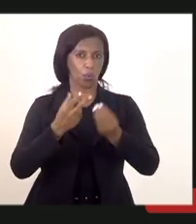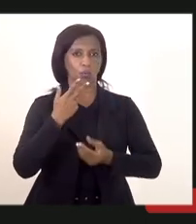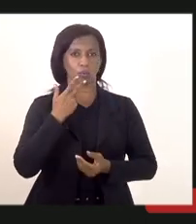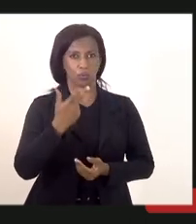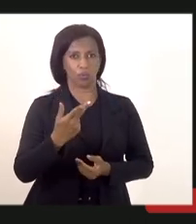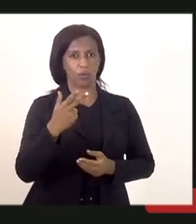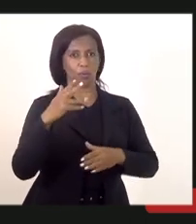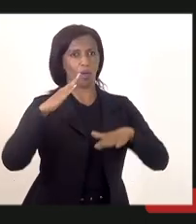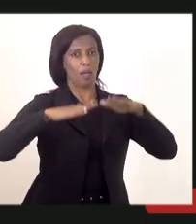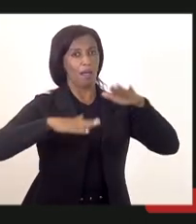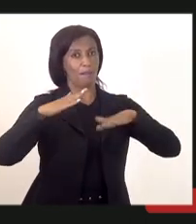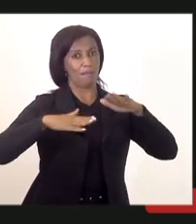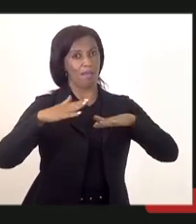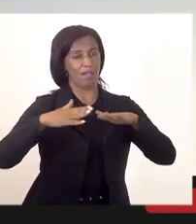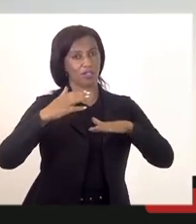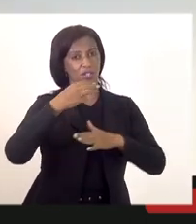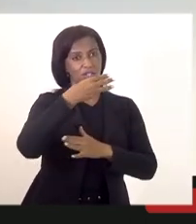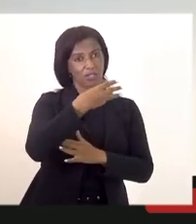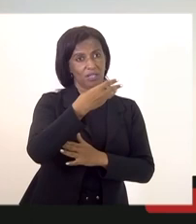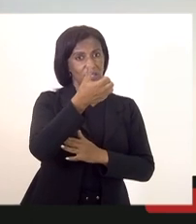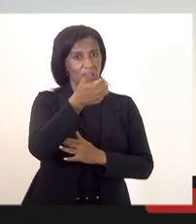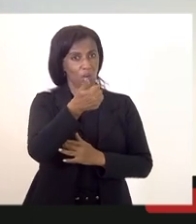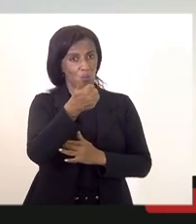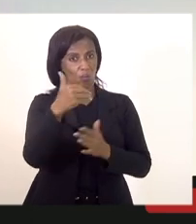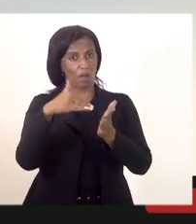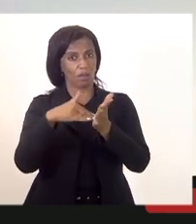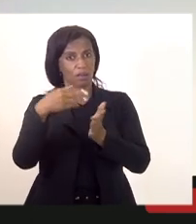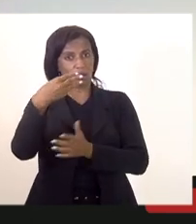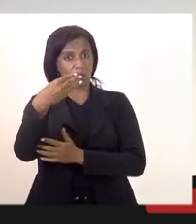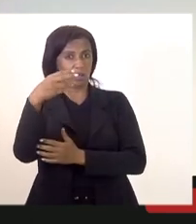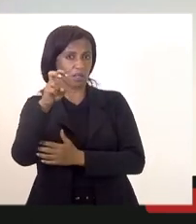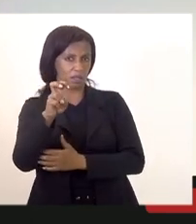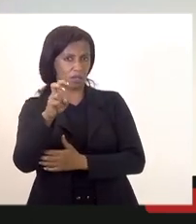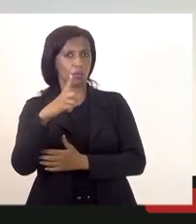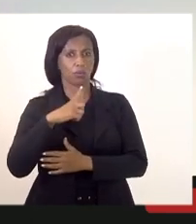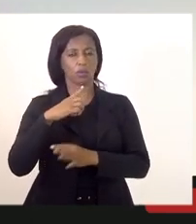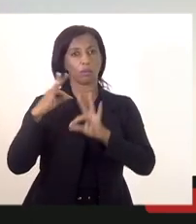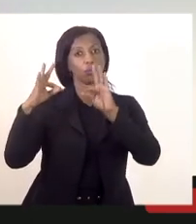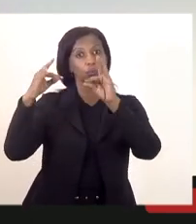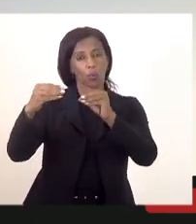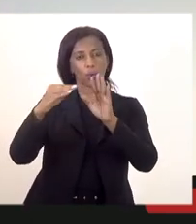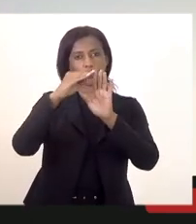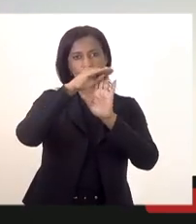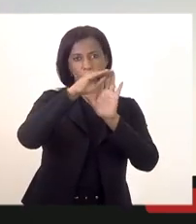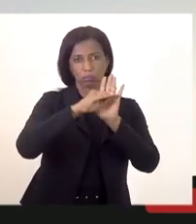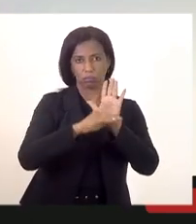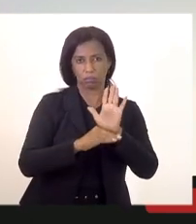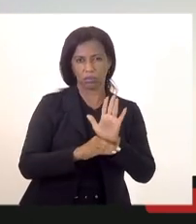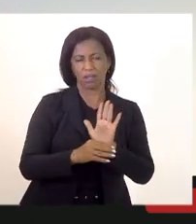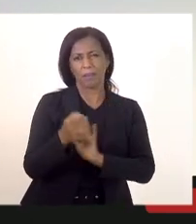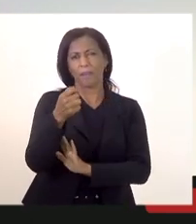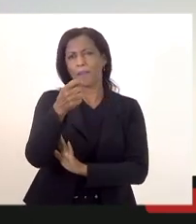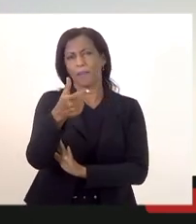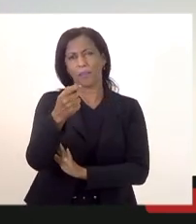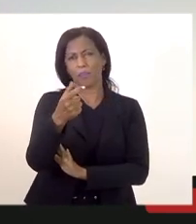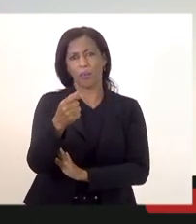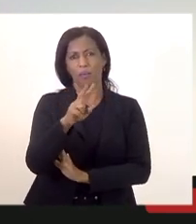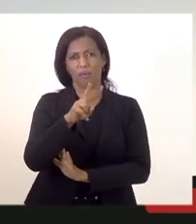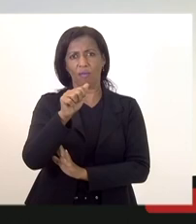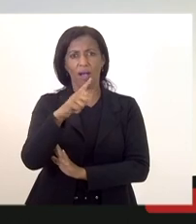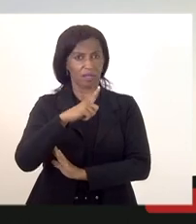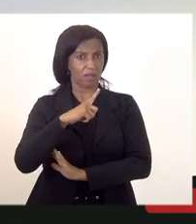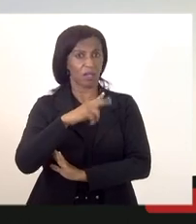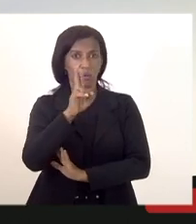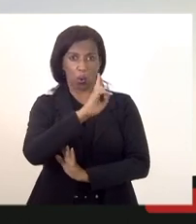é de 31 a 35 nós temos todos relacionados até por serem poucos candidatos a gente tem o nome de todos